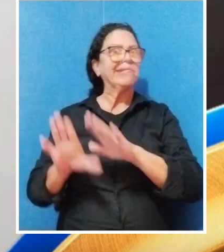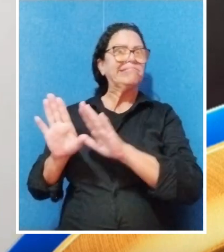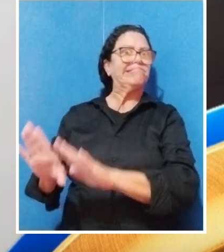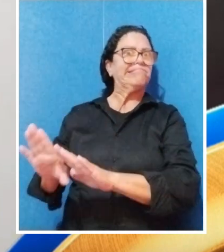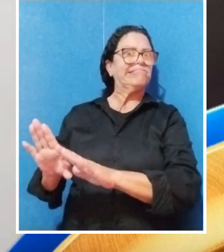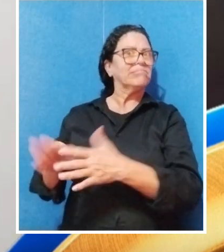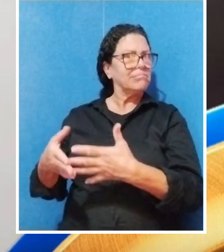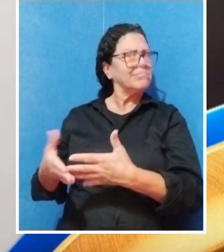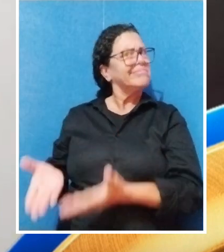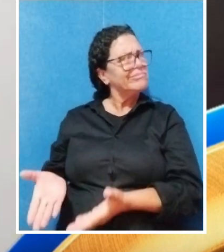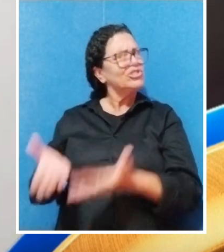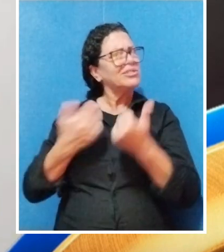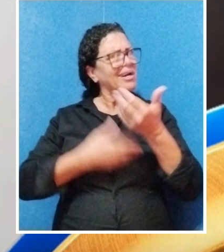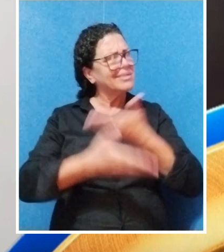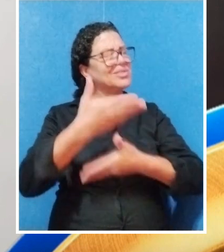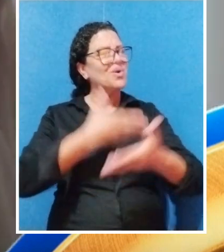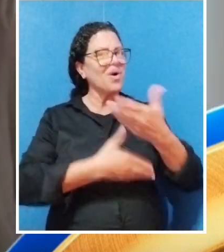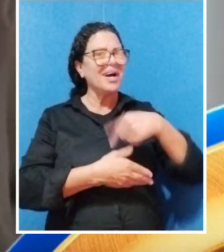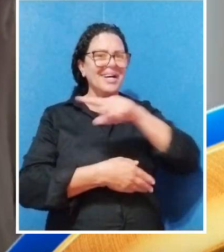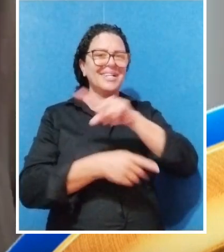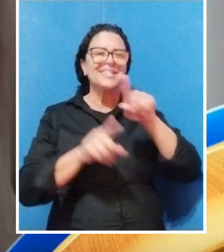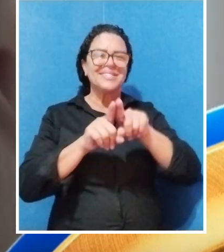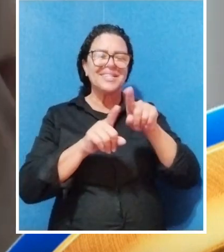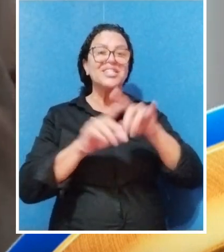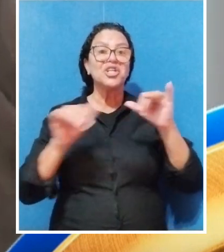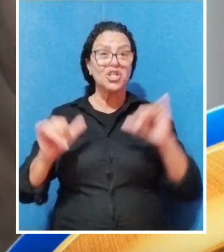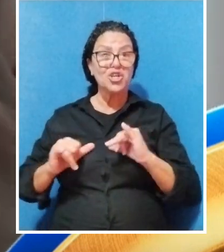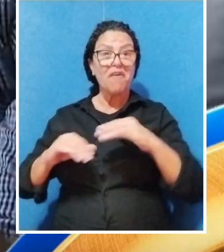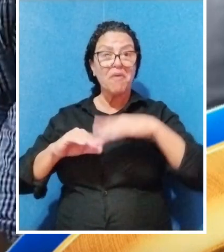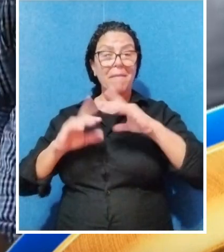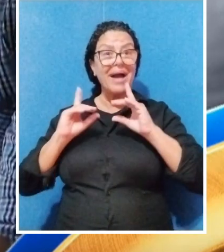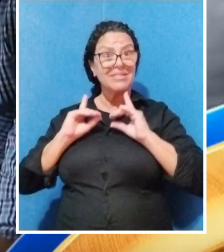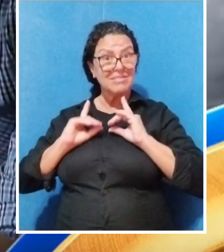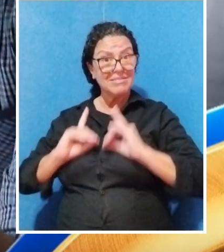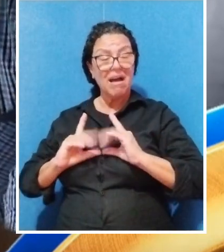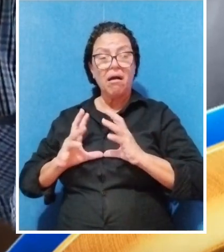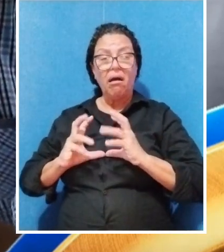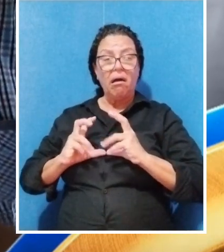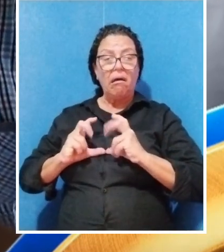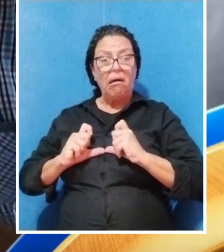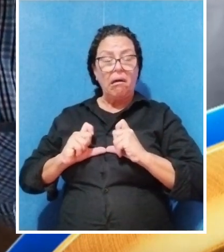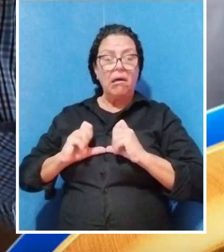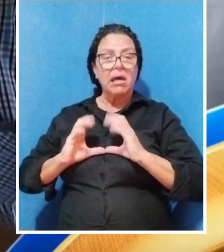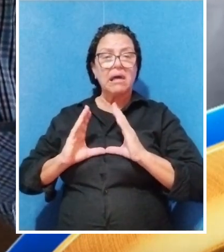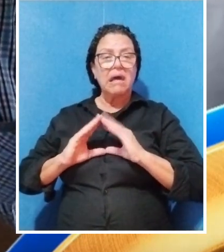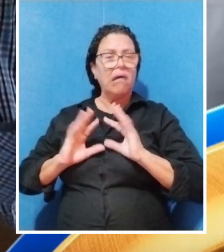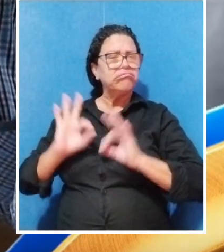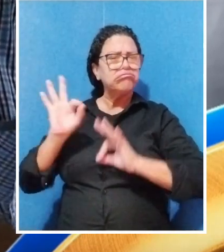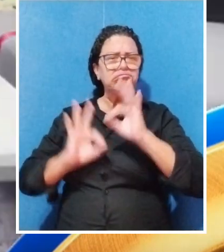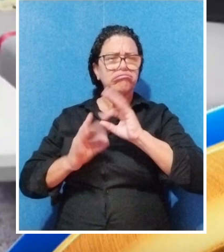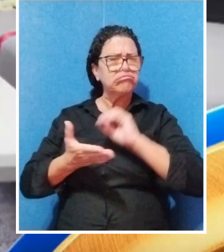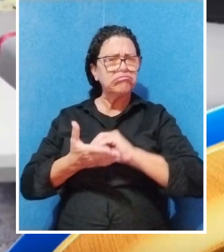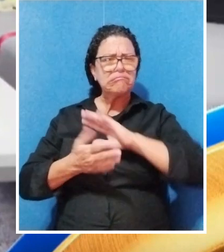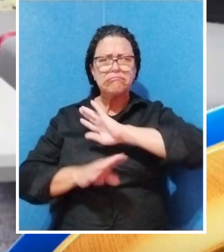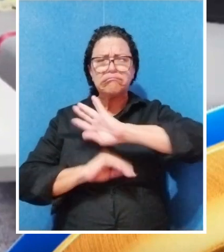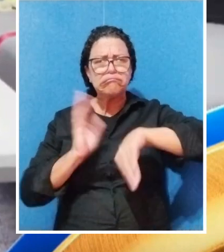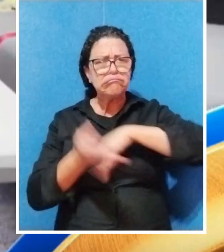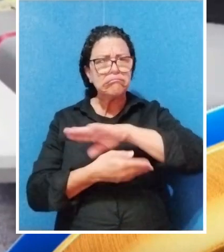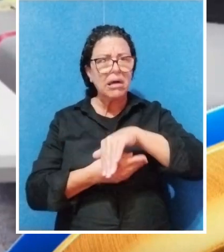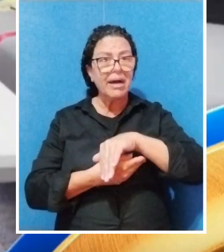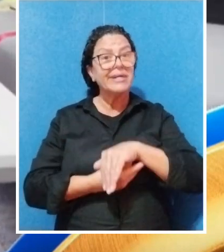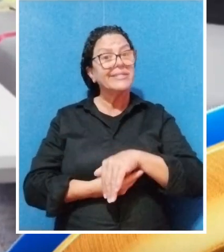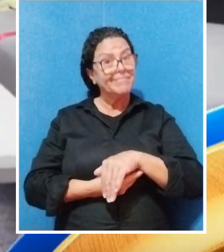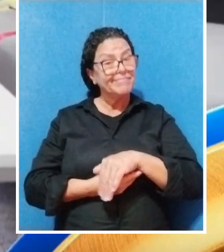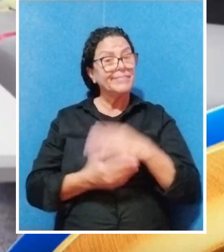um mês. Mas, na verdade, você sabia que mais pessoas sofrem de depressão e fadiga em casas desordenadas ou